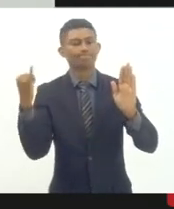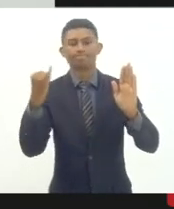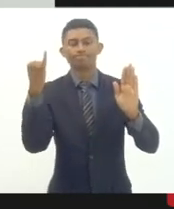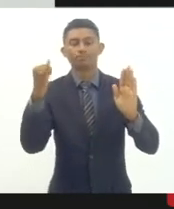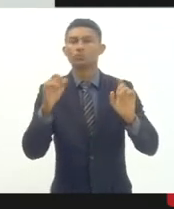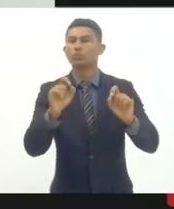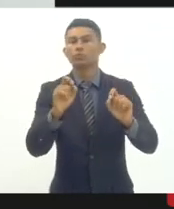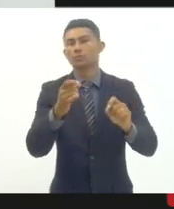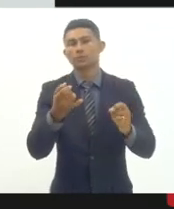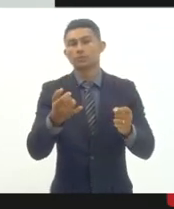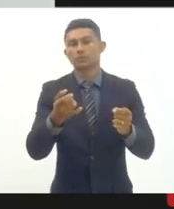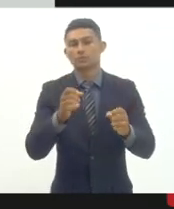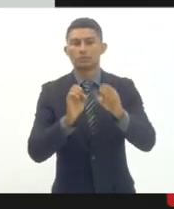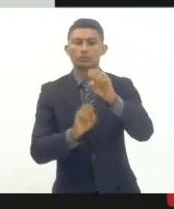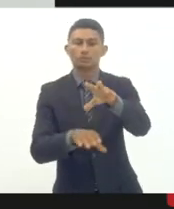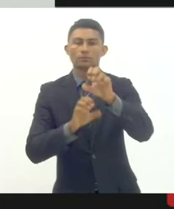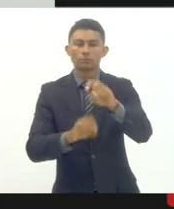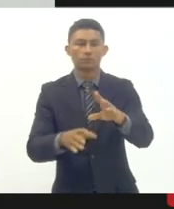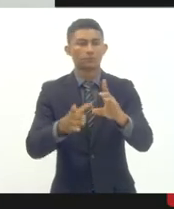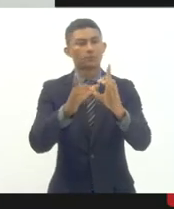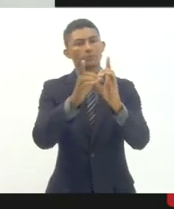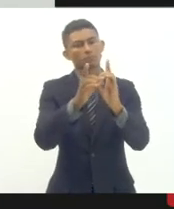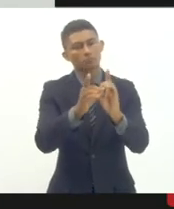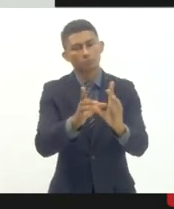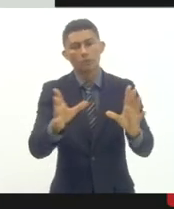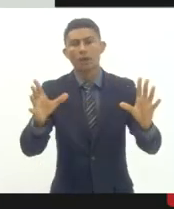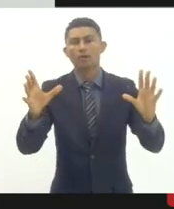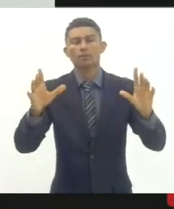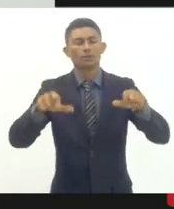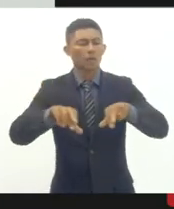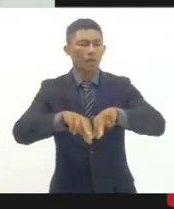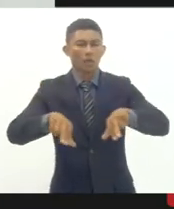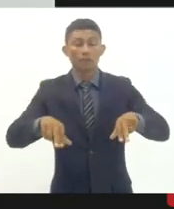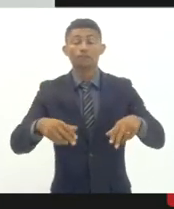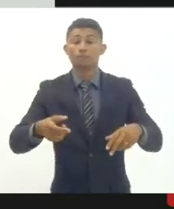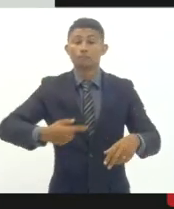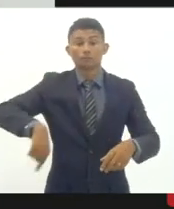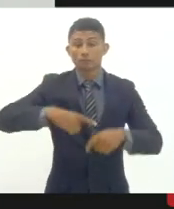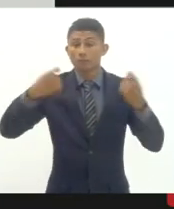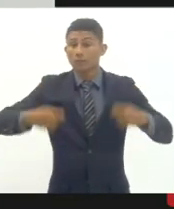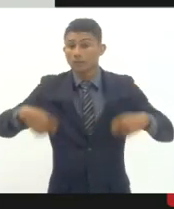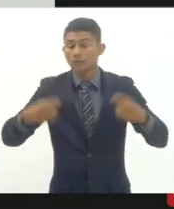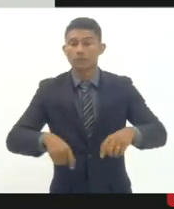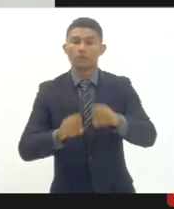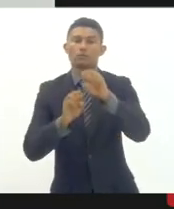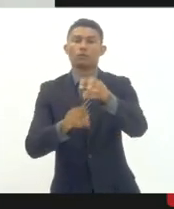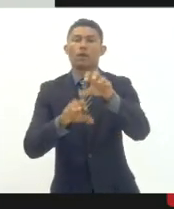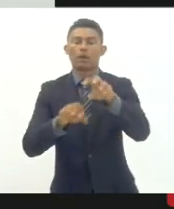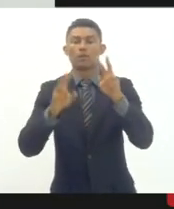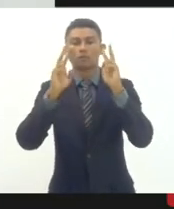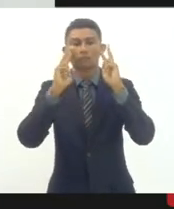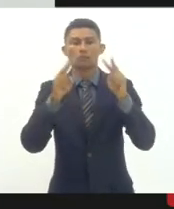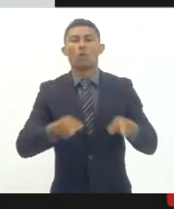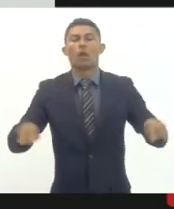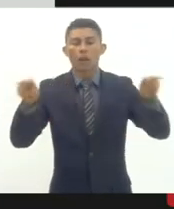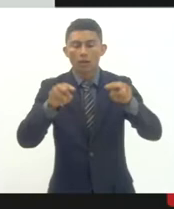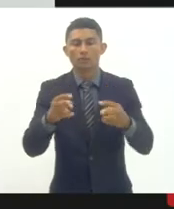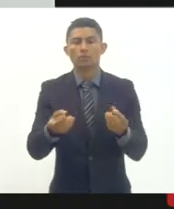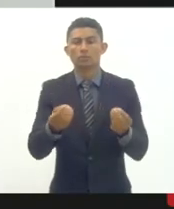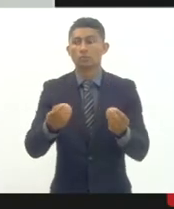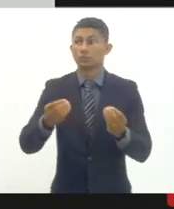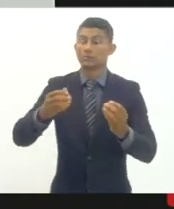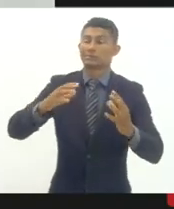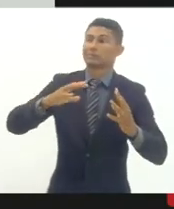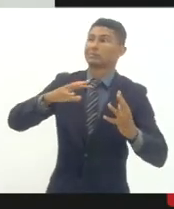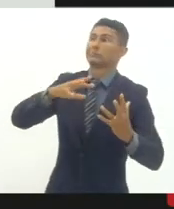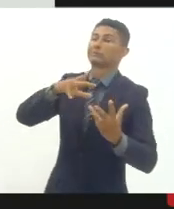democrática da educação nós temos que olhar a educação de uma forma global a gente tem problemas